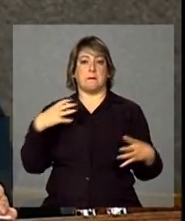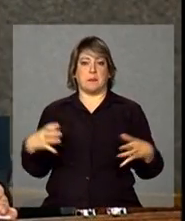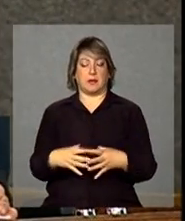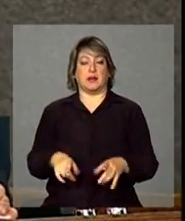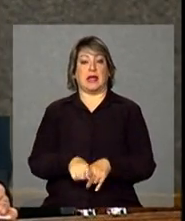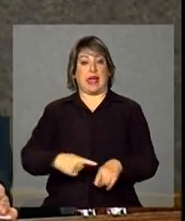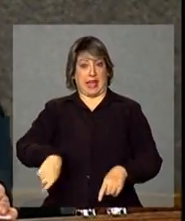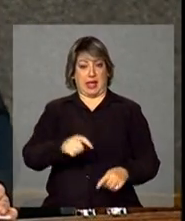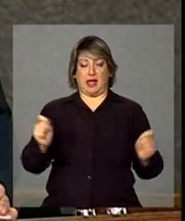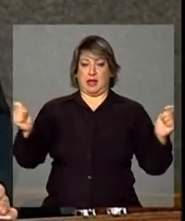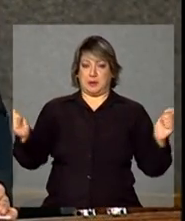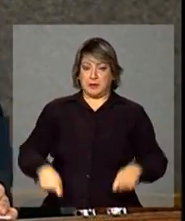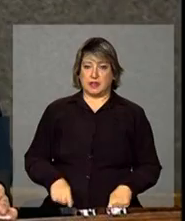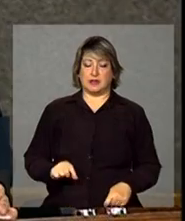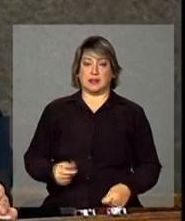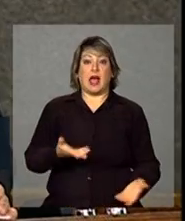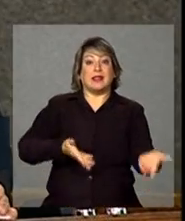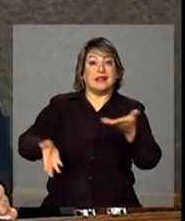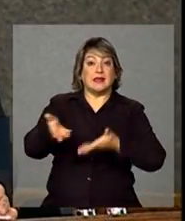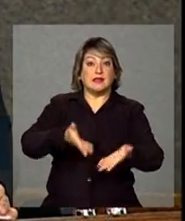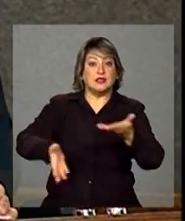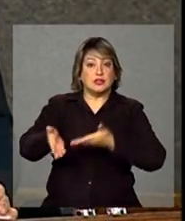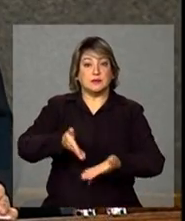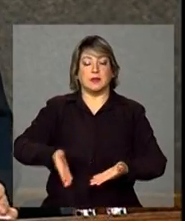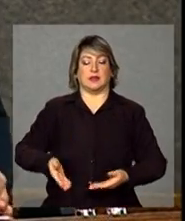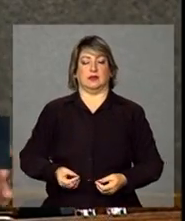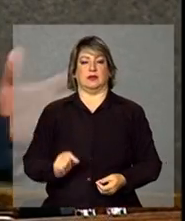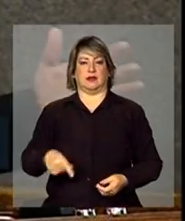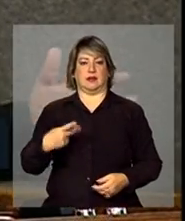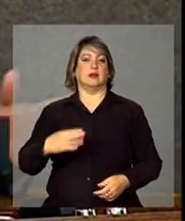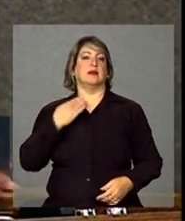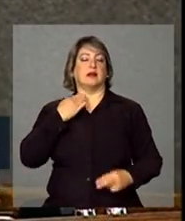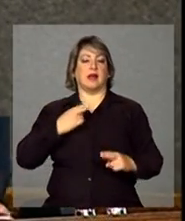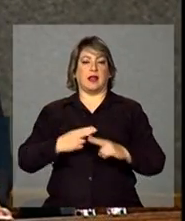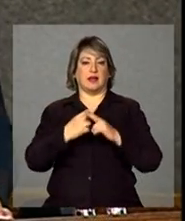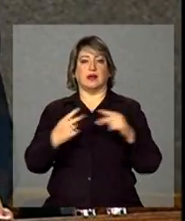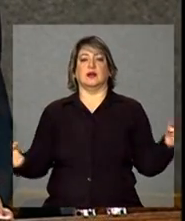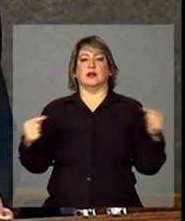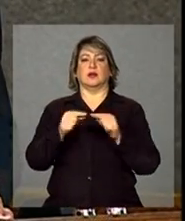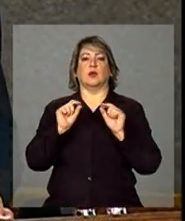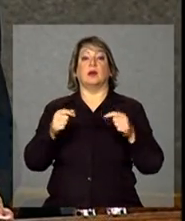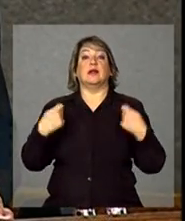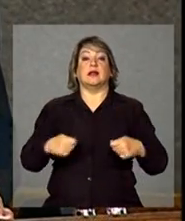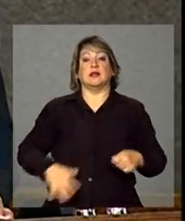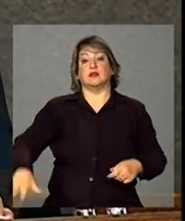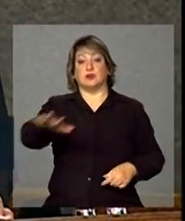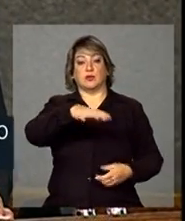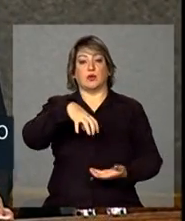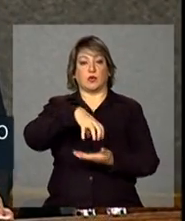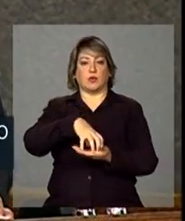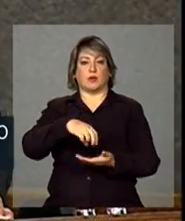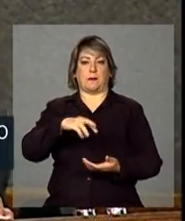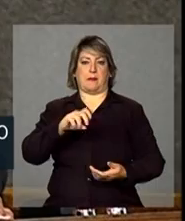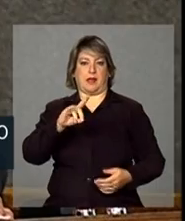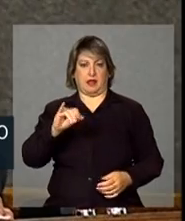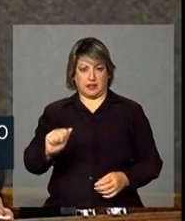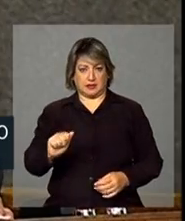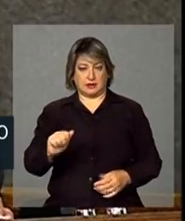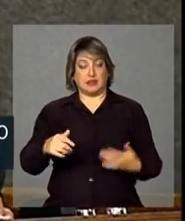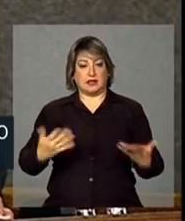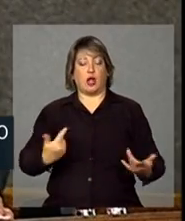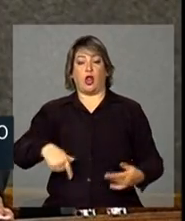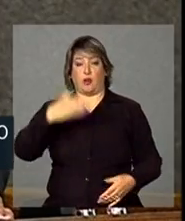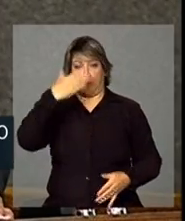Essa capacidade de atendimento da Caixa vai ao encontro exatamente da necessidade da nova classe média. E a gente